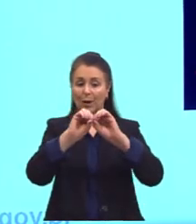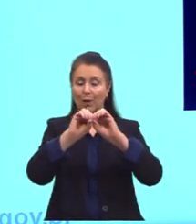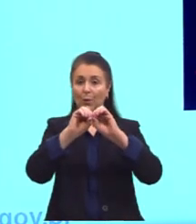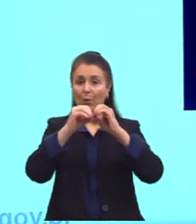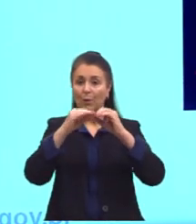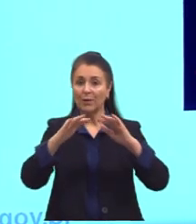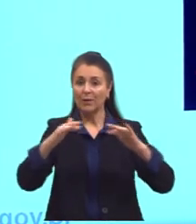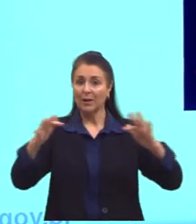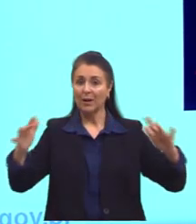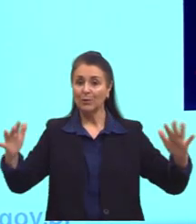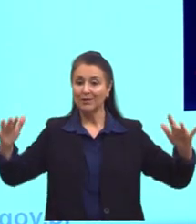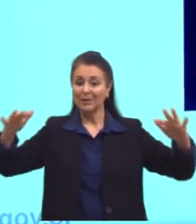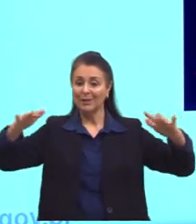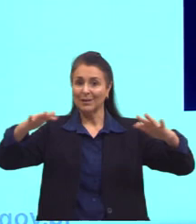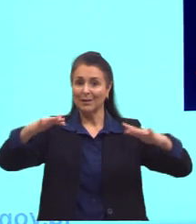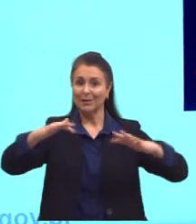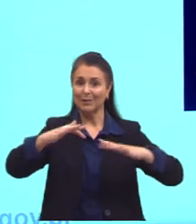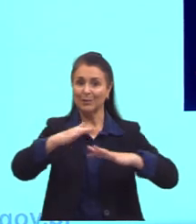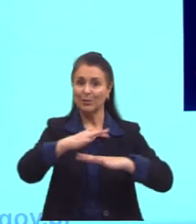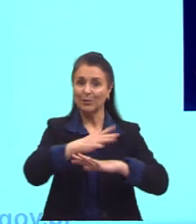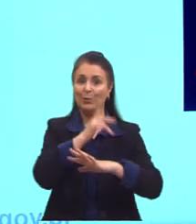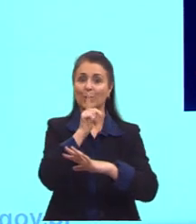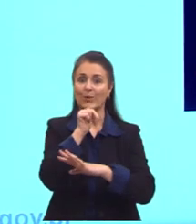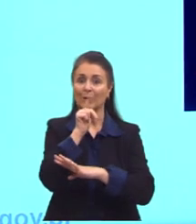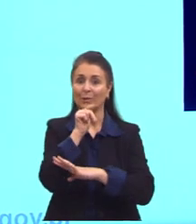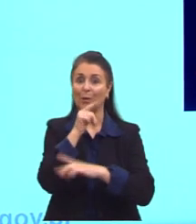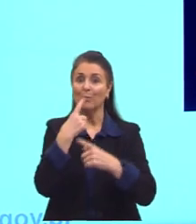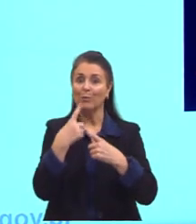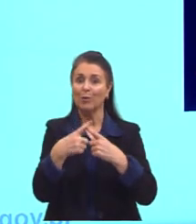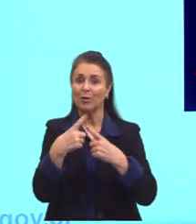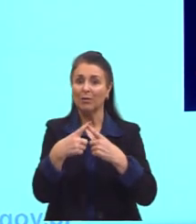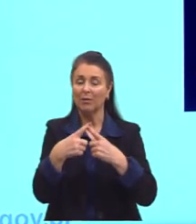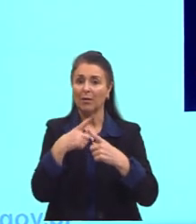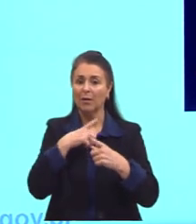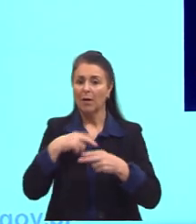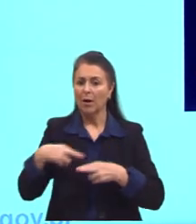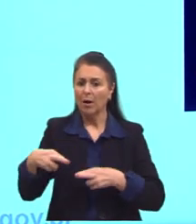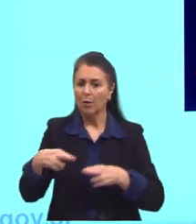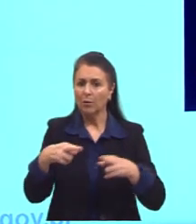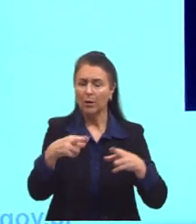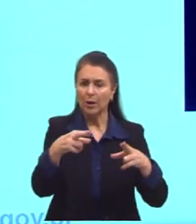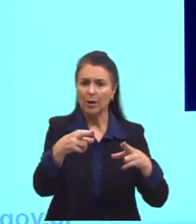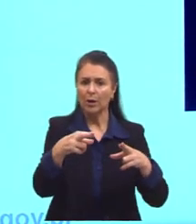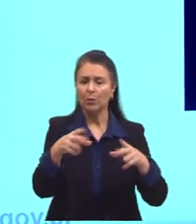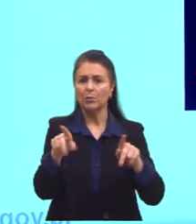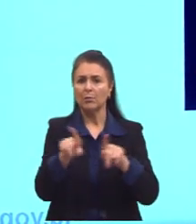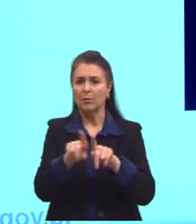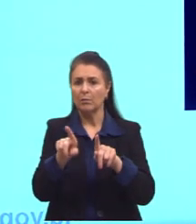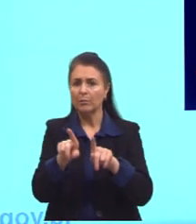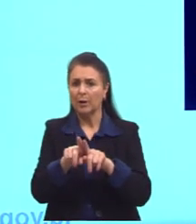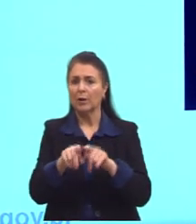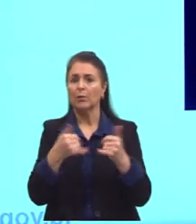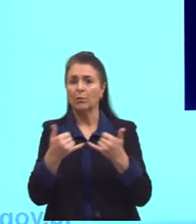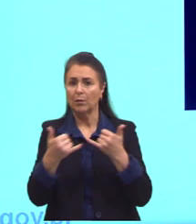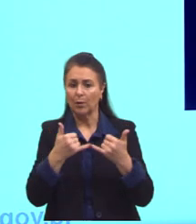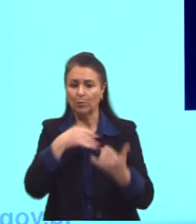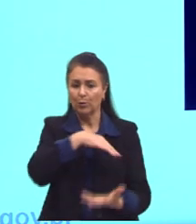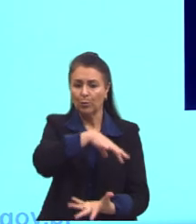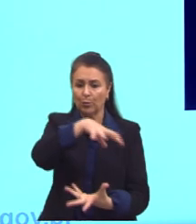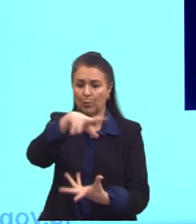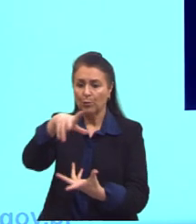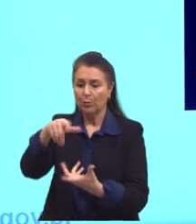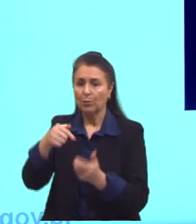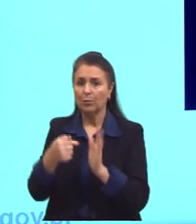Esse vídeo é bem interessante. Tem também alguns rios, vários mares ao redor do mundo, como exemplo, e mostra